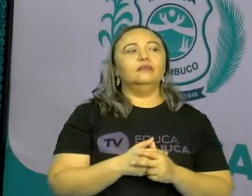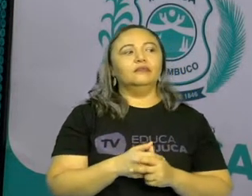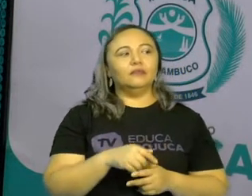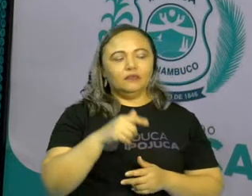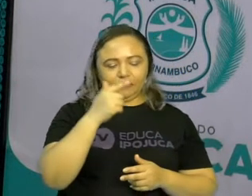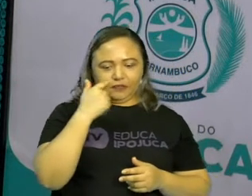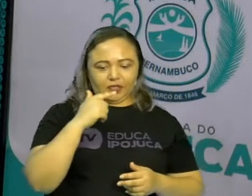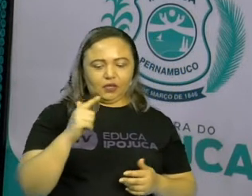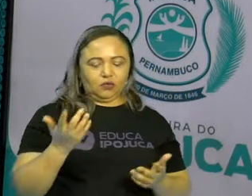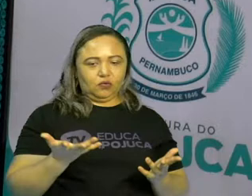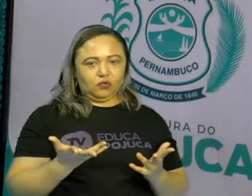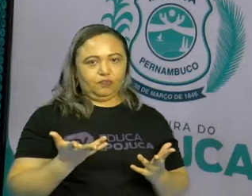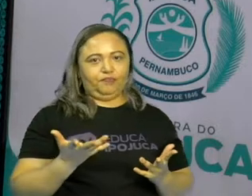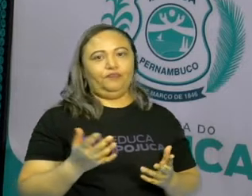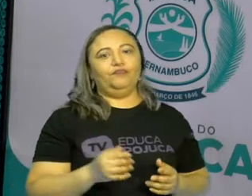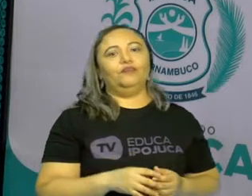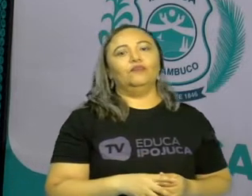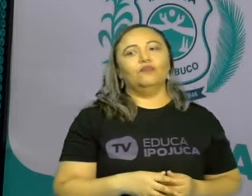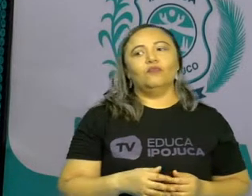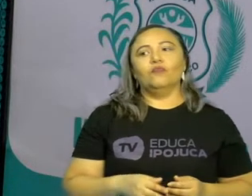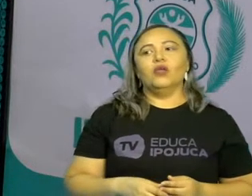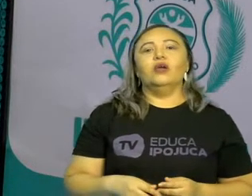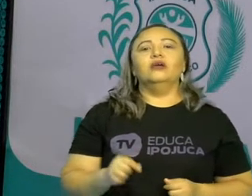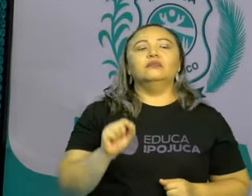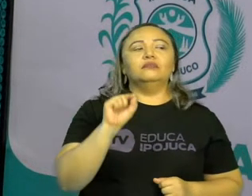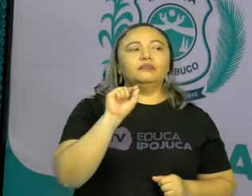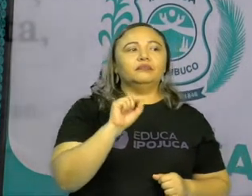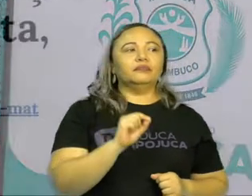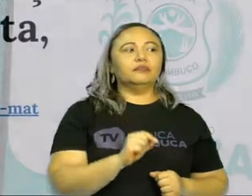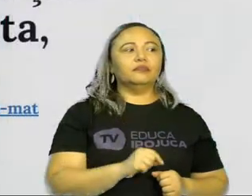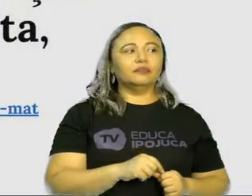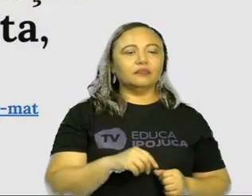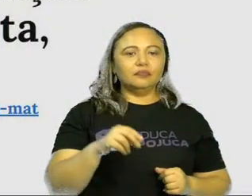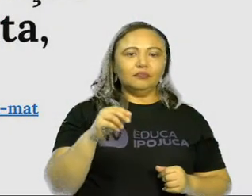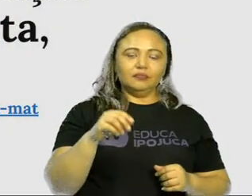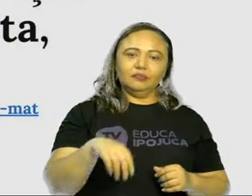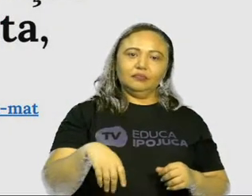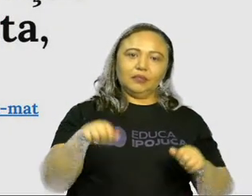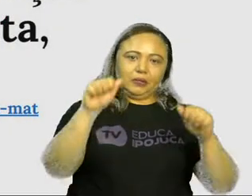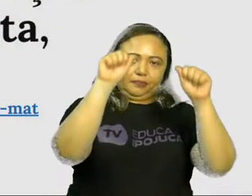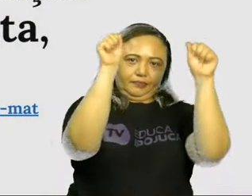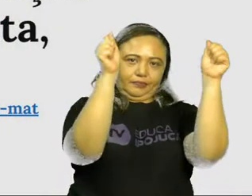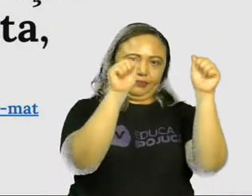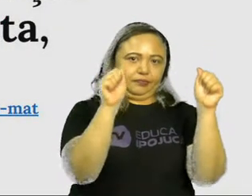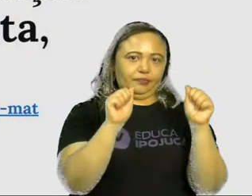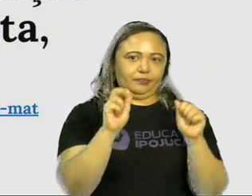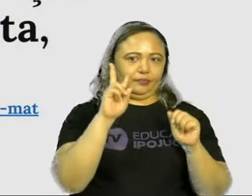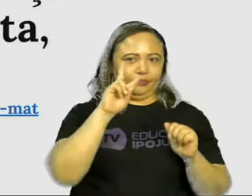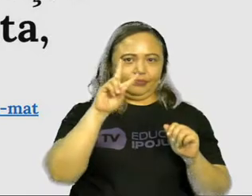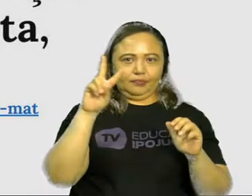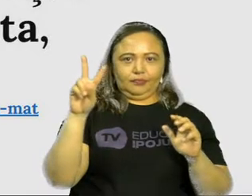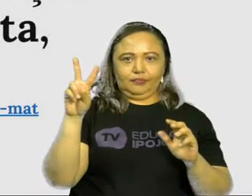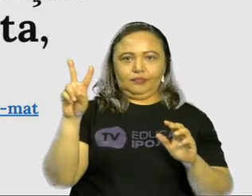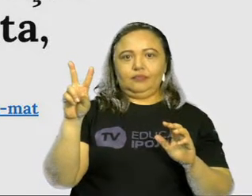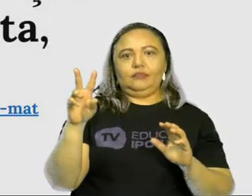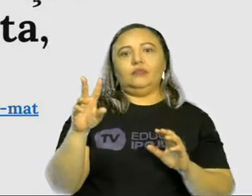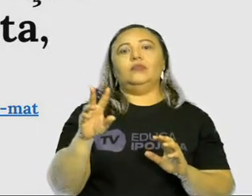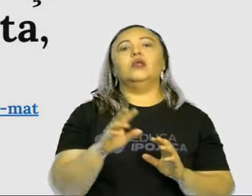observarmos o nosso material de hoje. A arte visual é um conjunto de